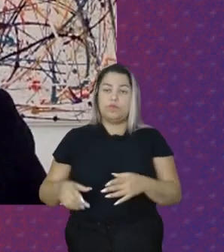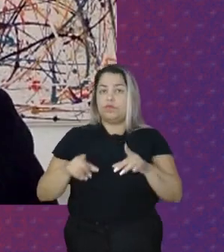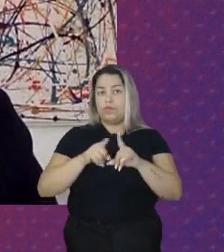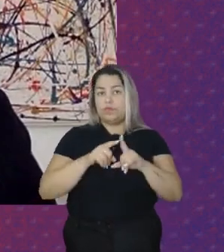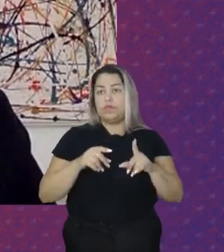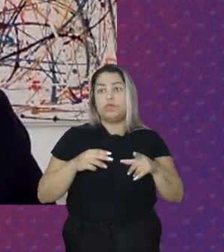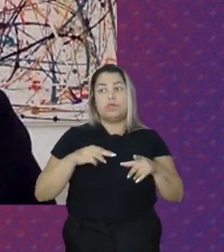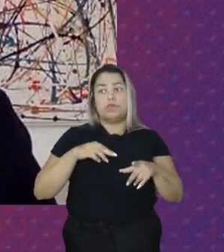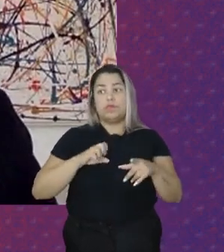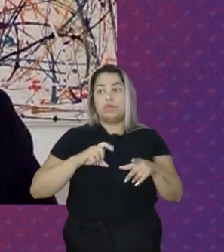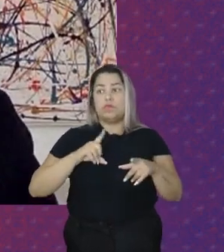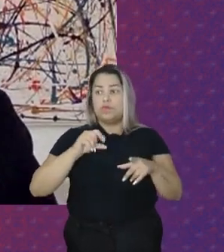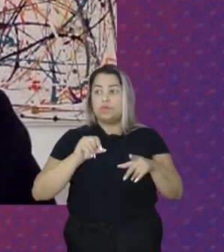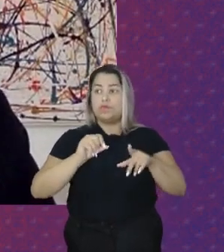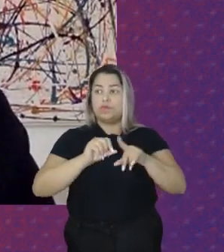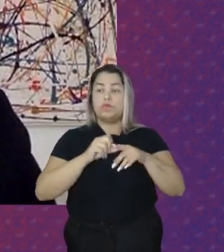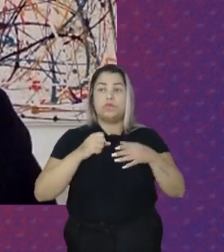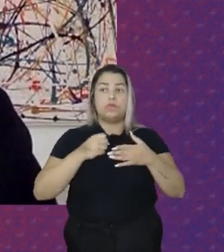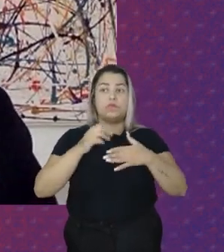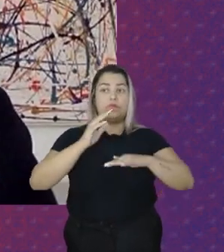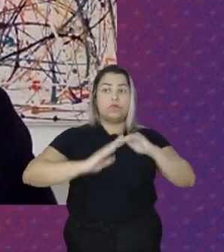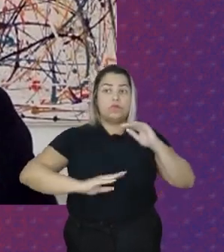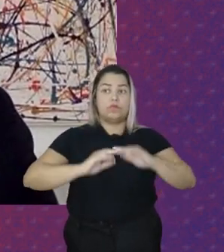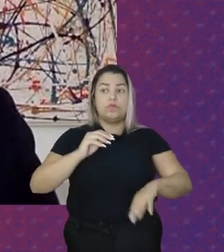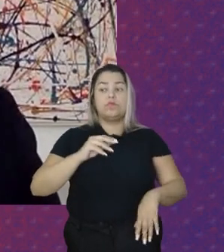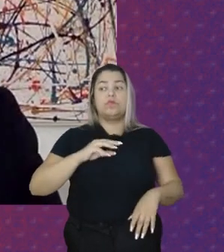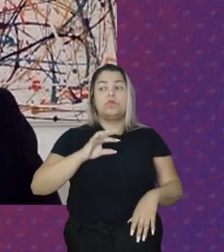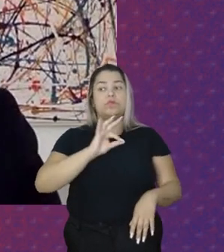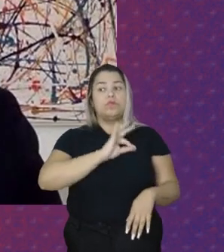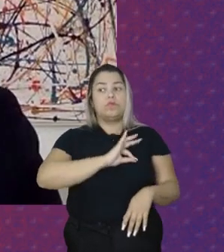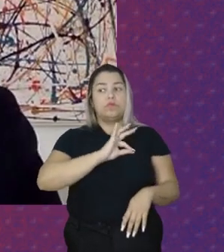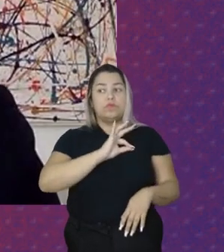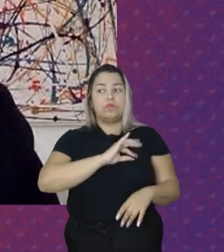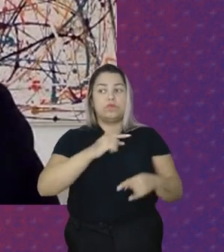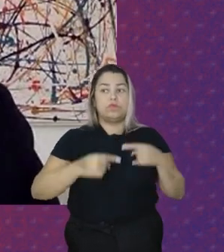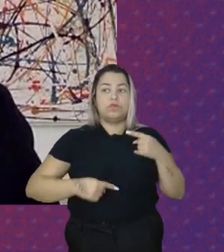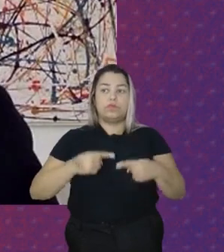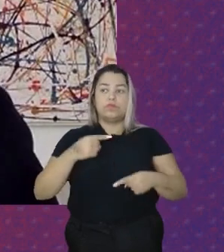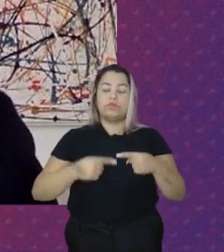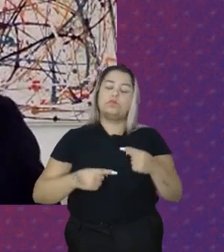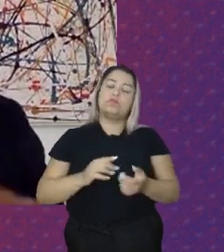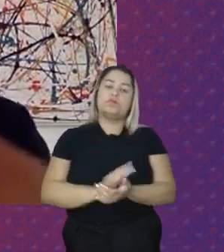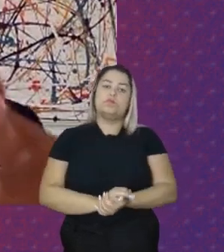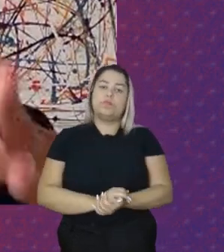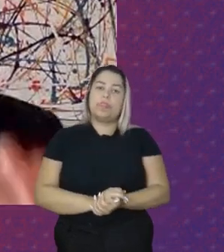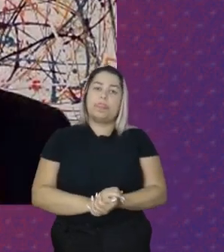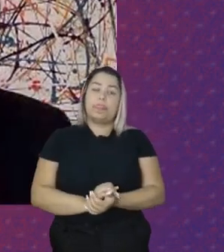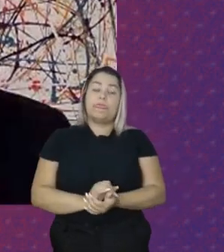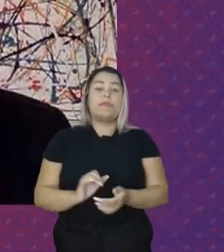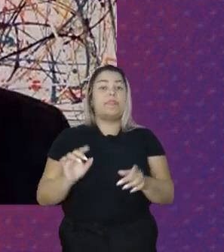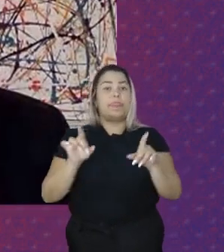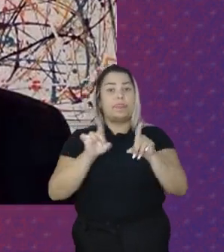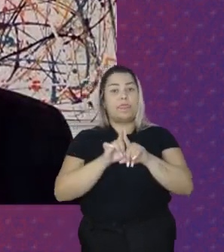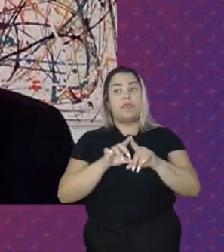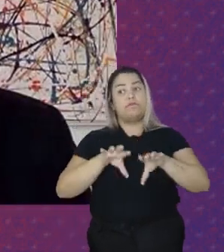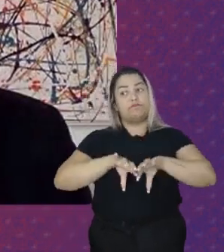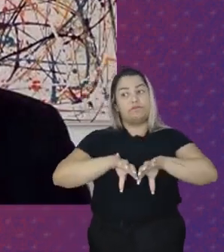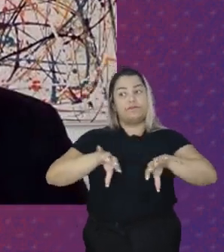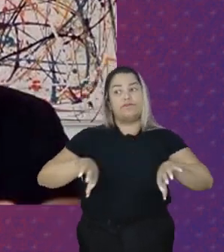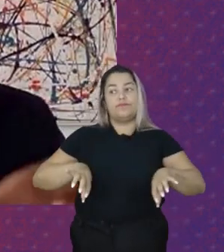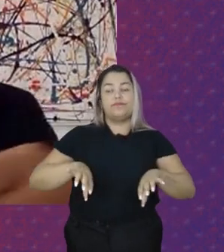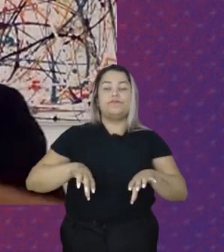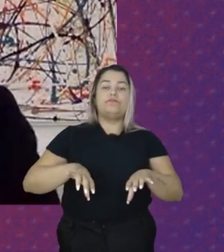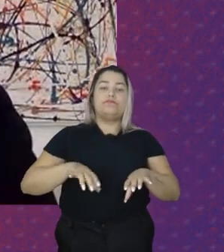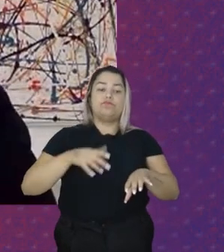mercadorias As funções Políticas E militares E por outro lado De acordo Com essa divisão Sexual do